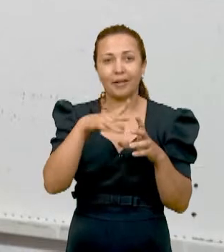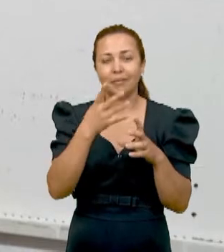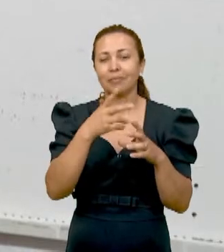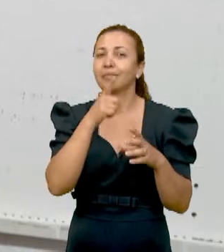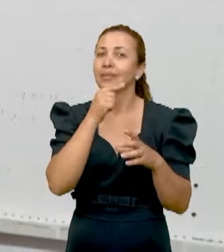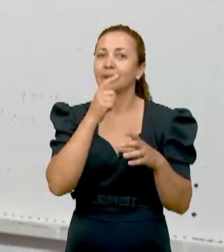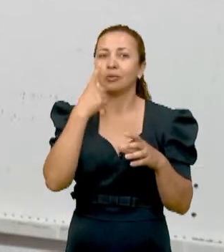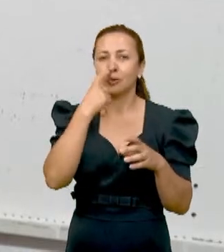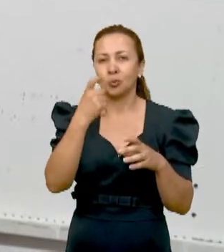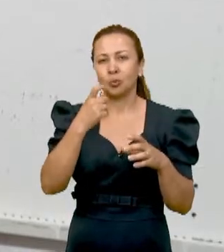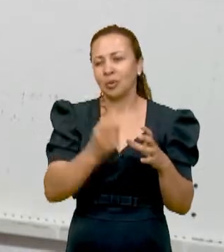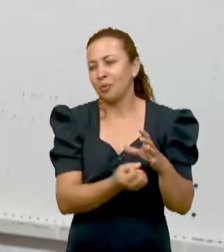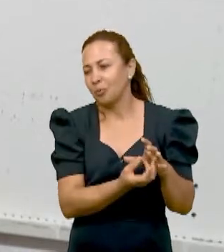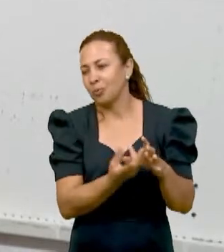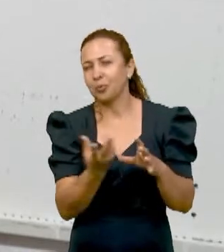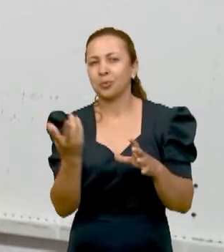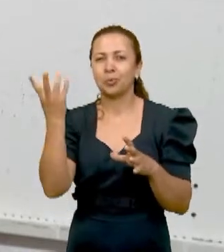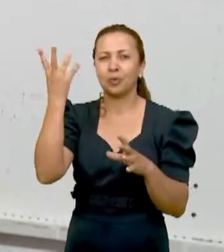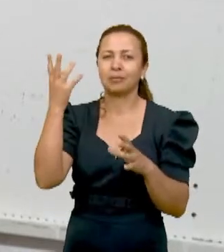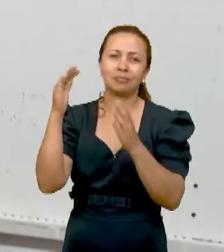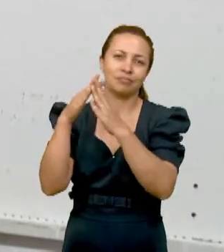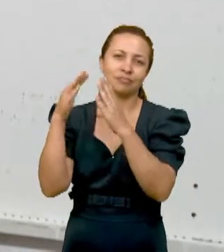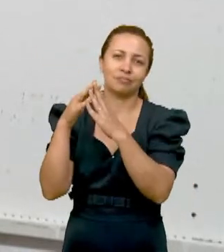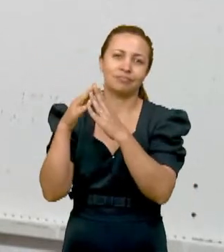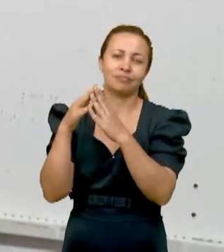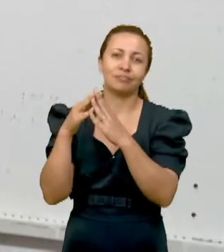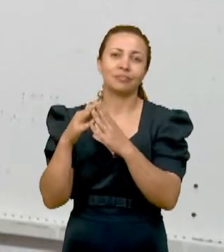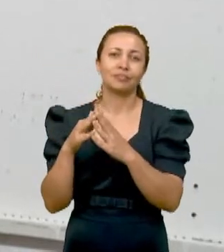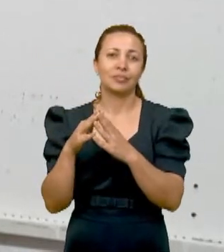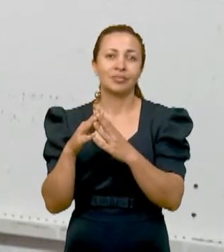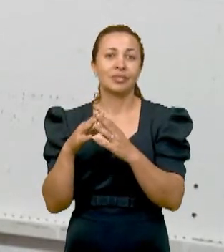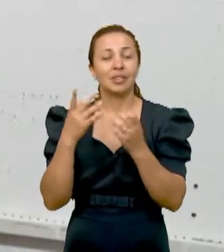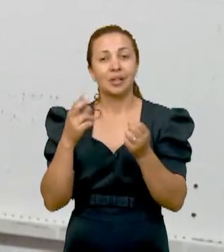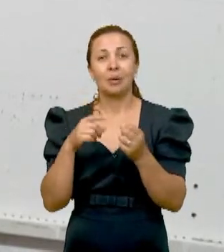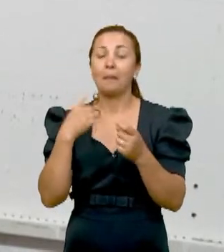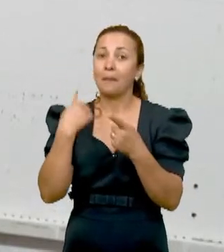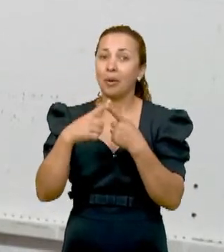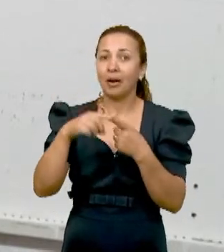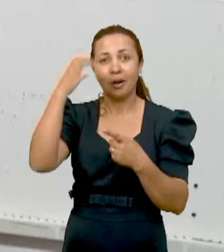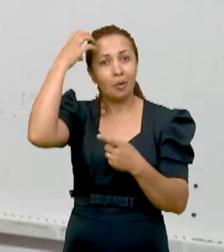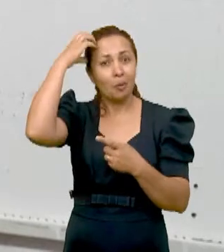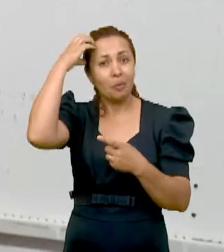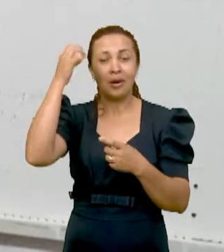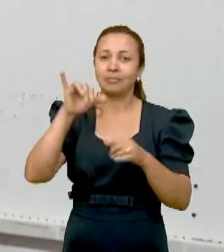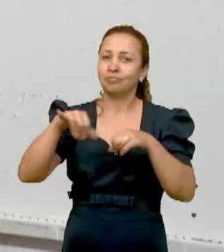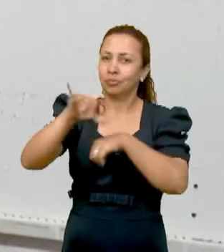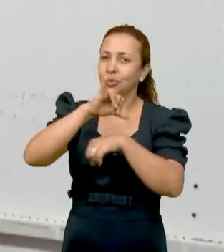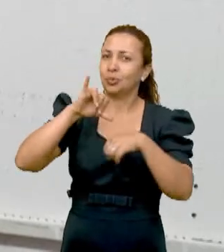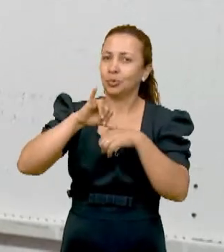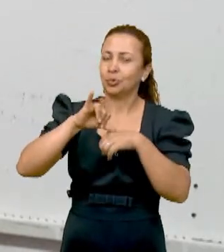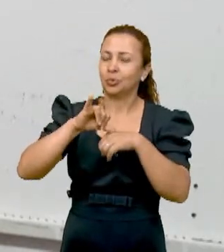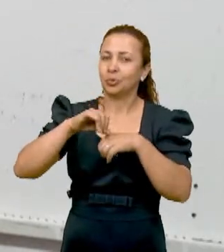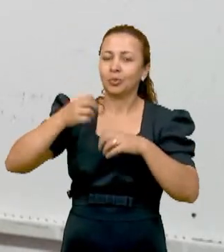enxerga na rua, por exemplo, uma rede estourada, esgoto vazando. Geralmente é uma incrustação, uma obstrução ali na rede.